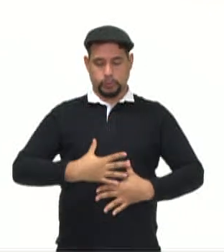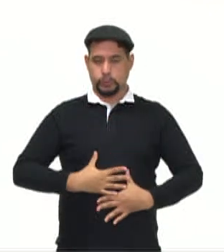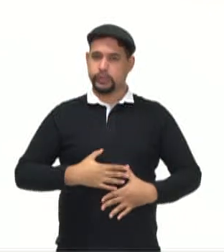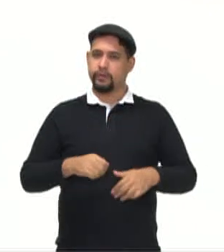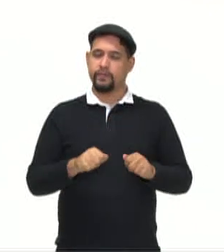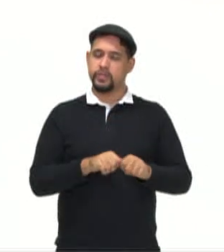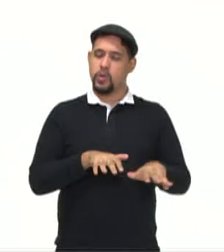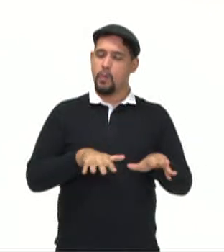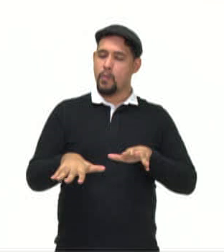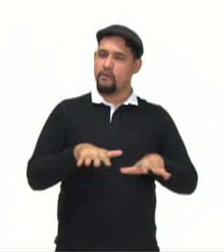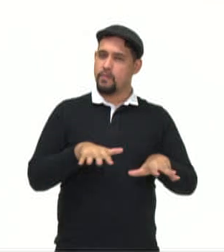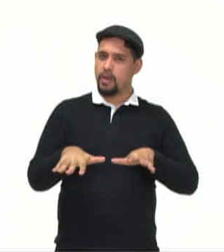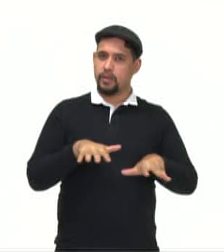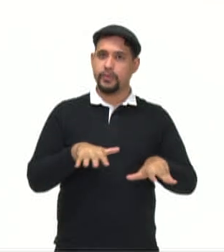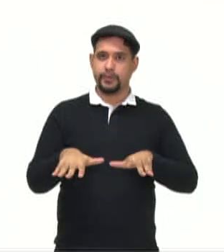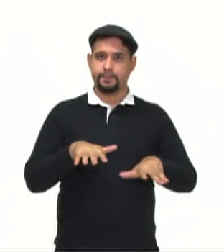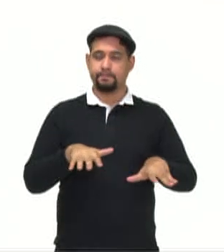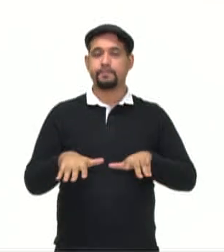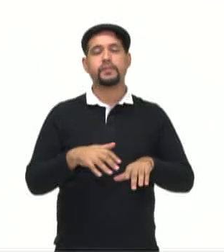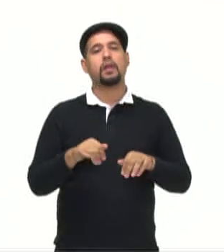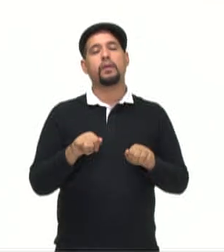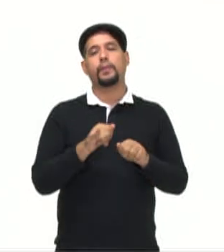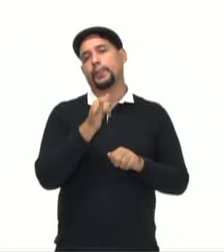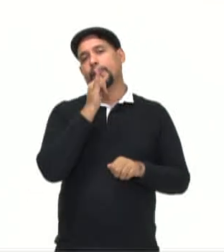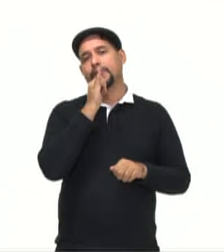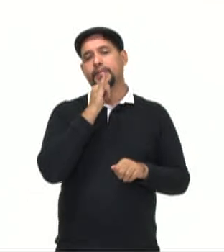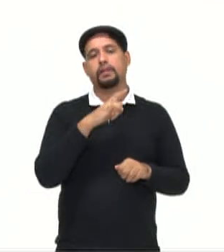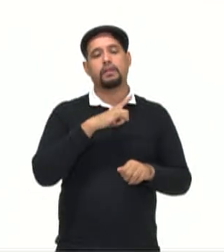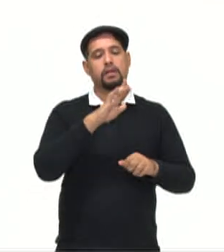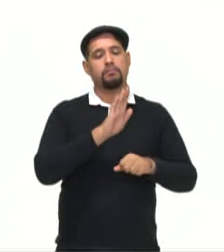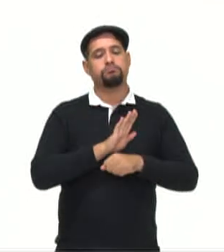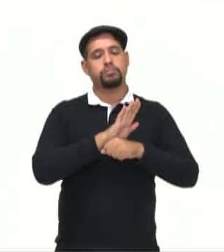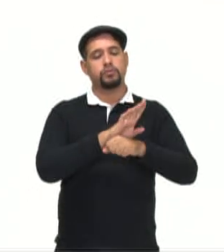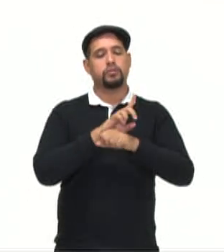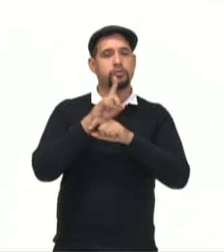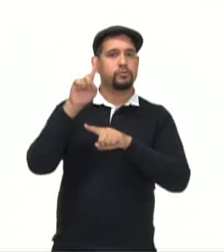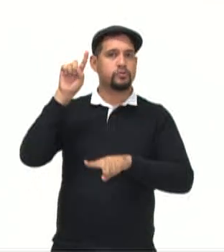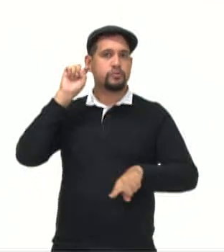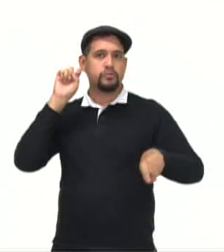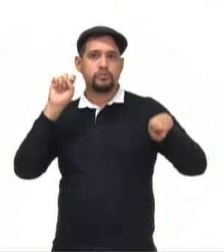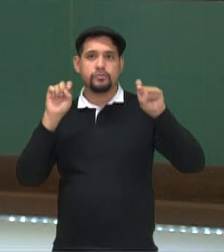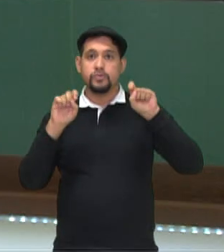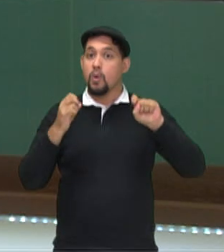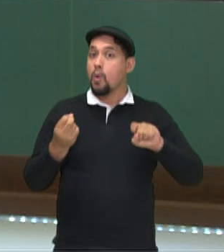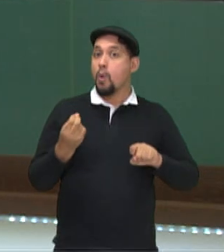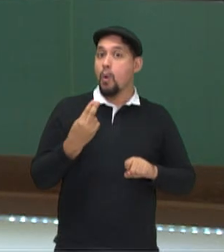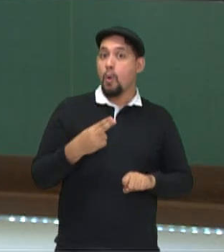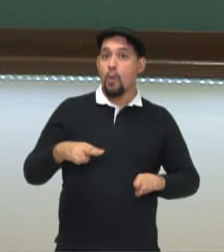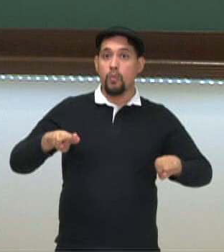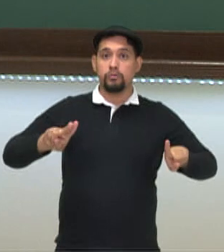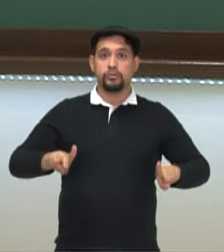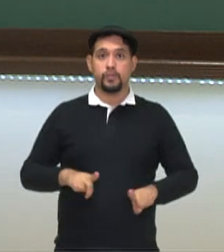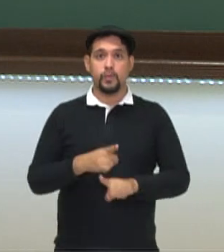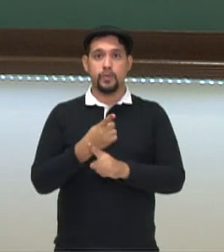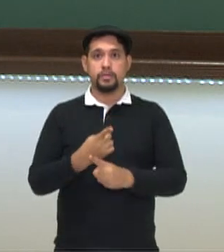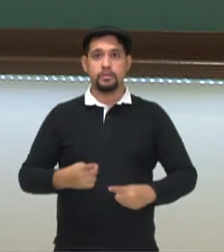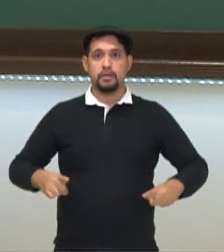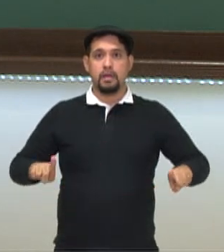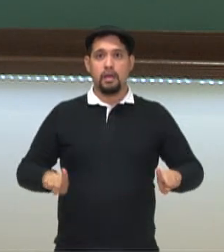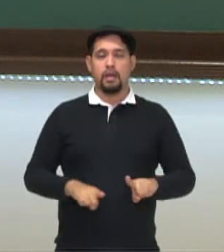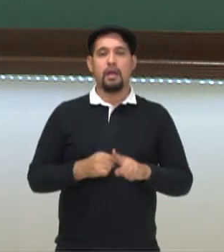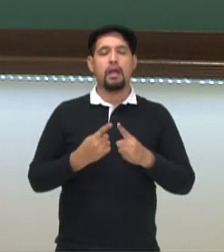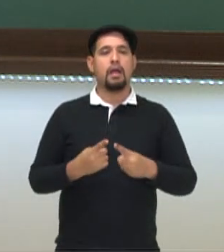movimentos ritmados, geralmente com o auxílio de sons ou de músicas. Então a ideia